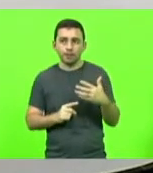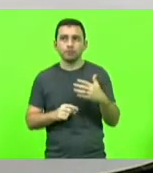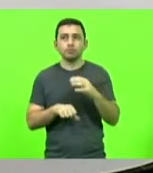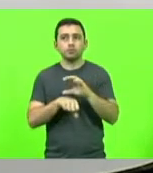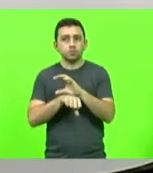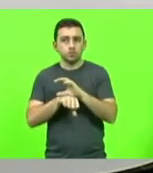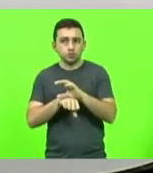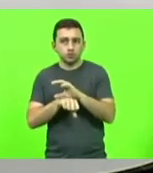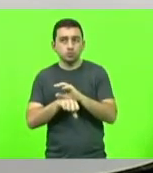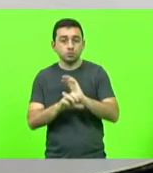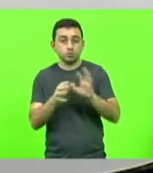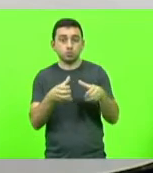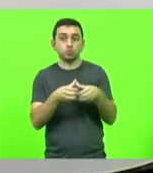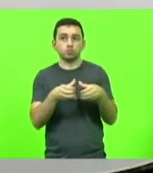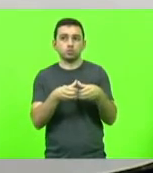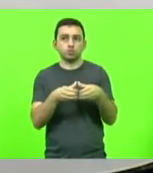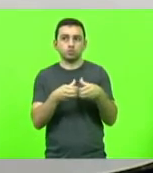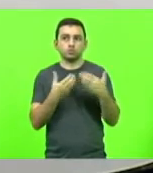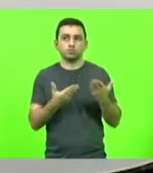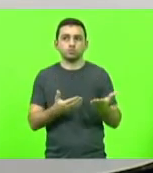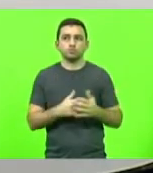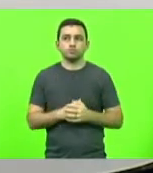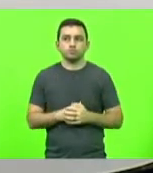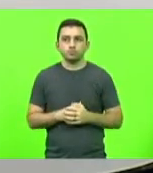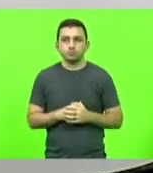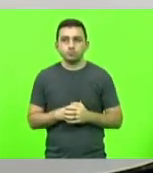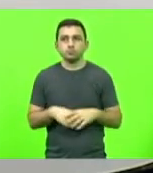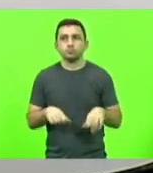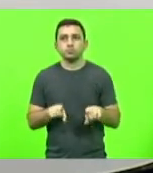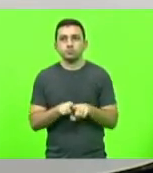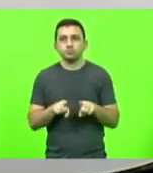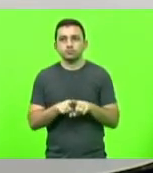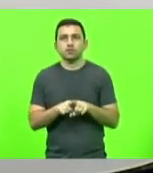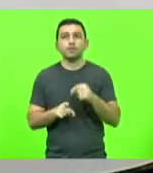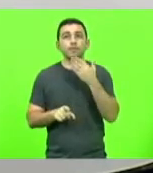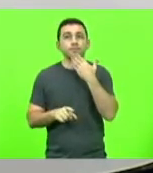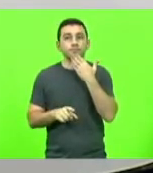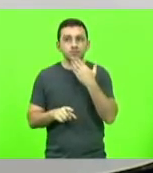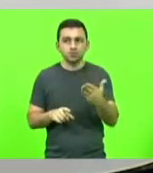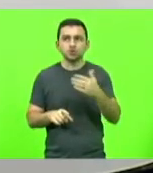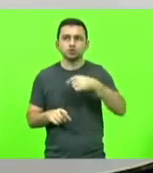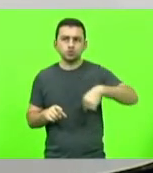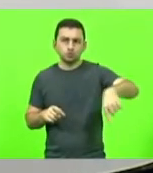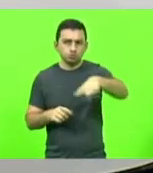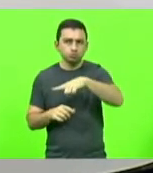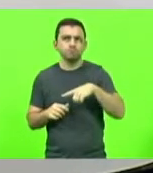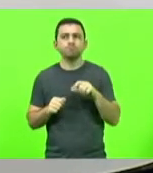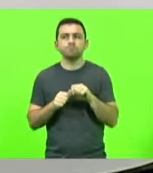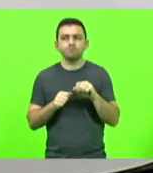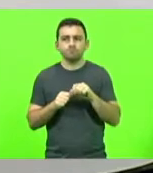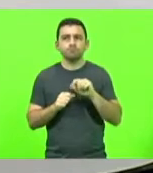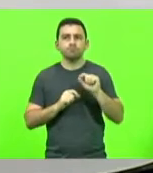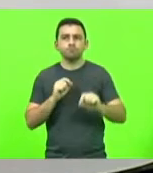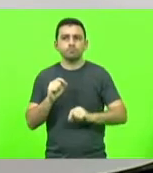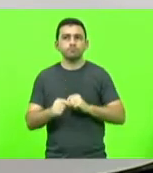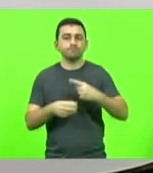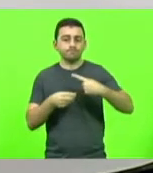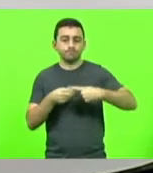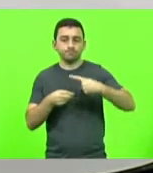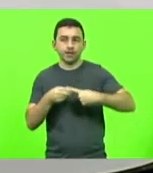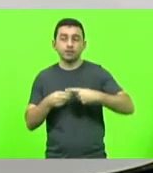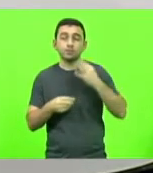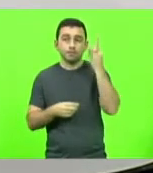desse batalhão. Esse também tem sido o pedido que nós fazemos para a cidade de Mafra.